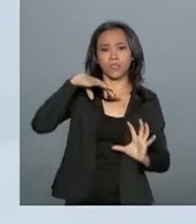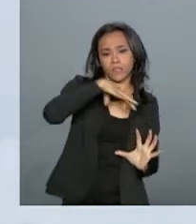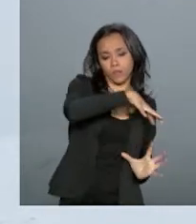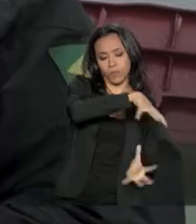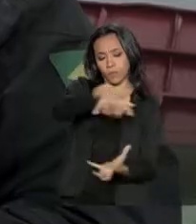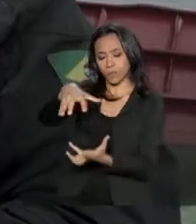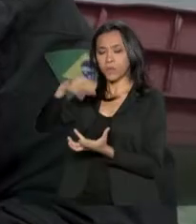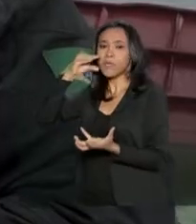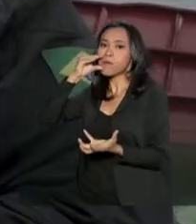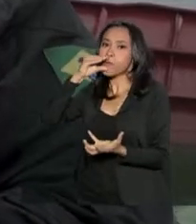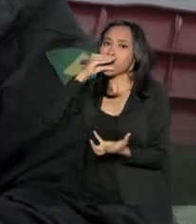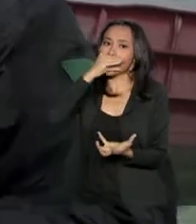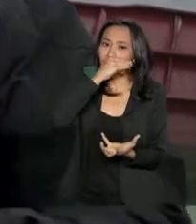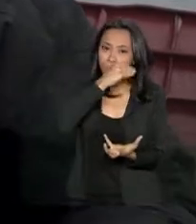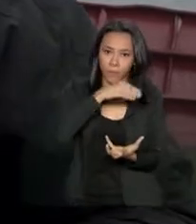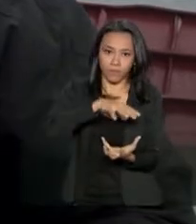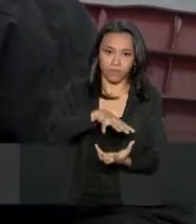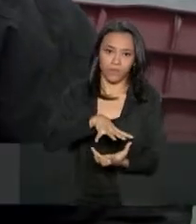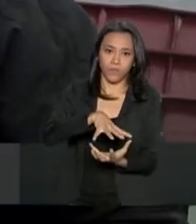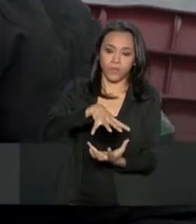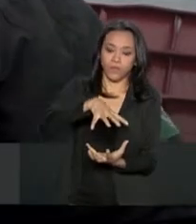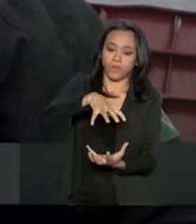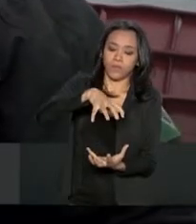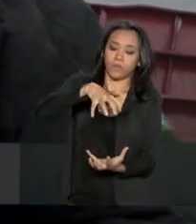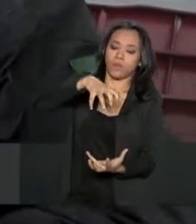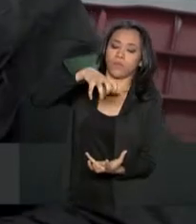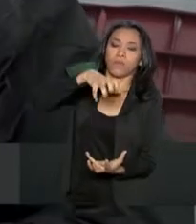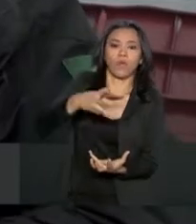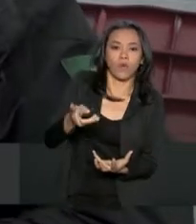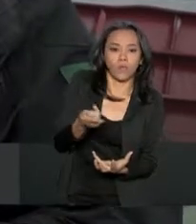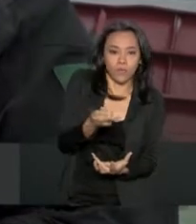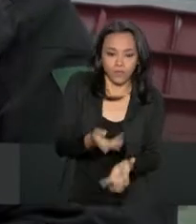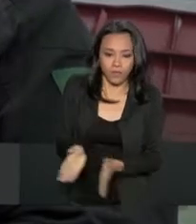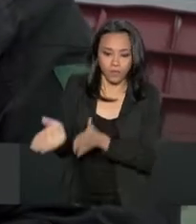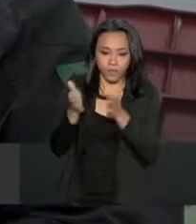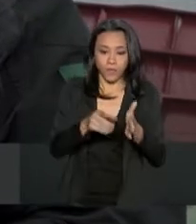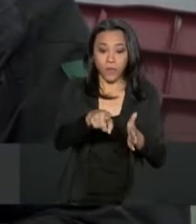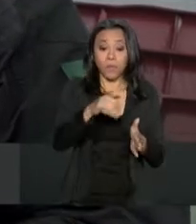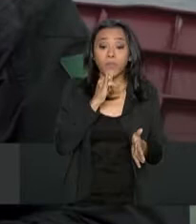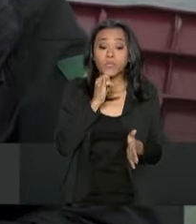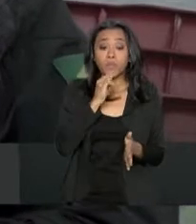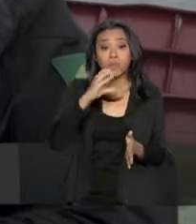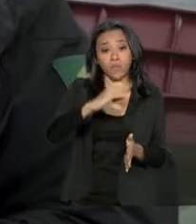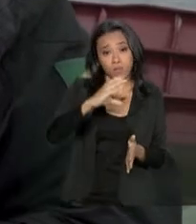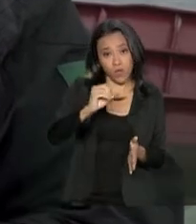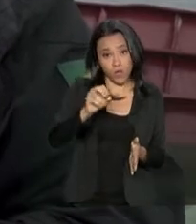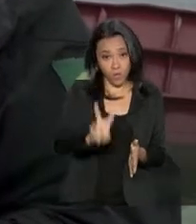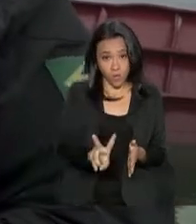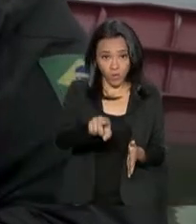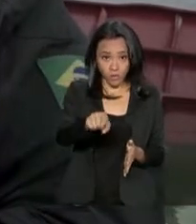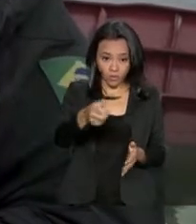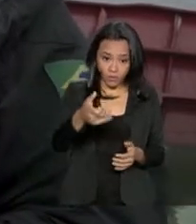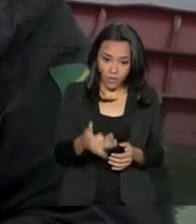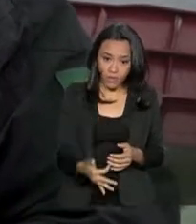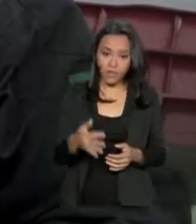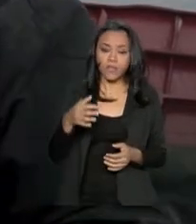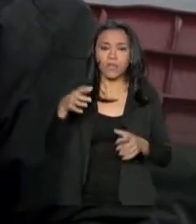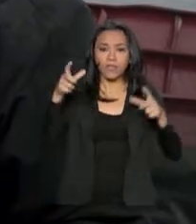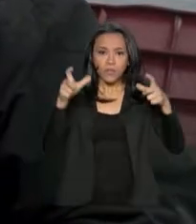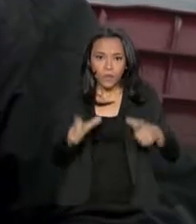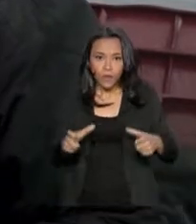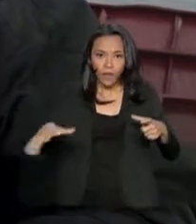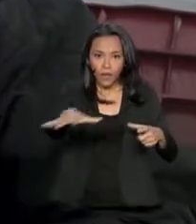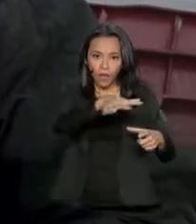Quando a gente fala de fluxos de CO2, por exemplo, é reconhecida a região Antártica como